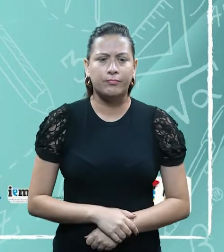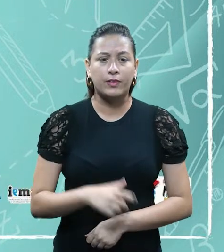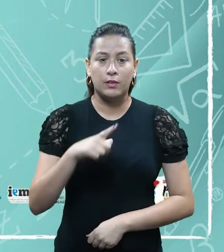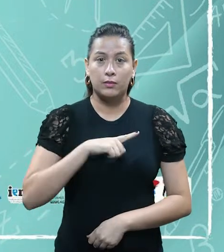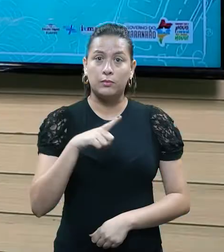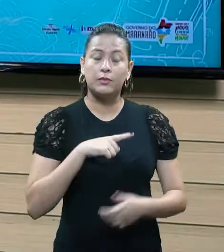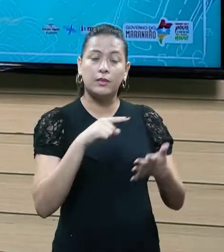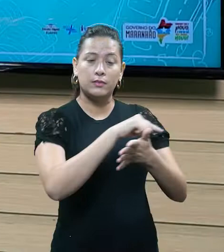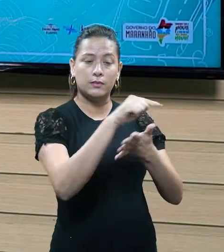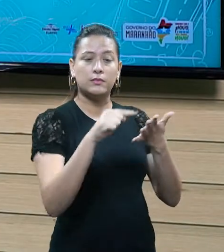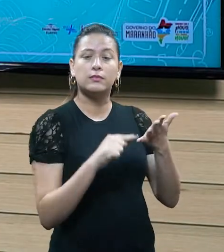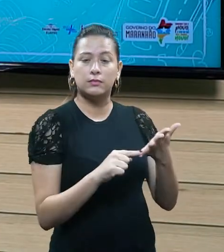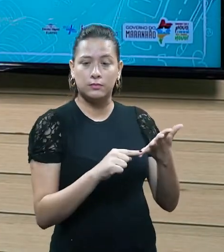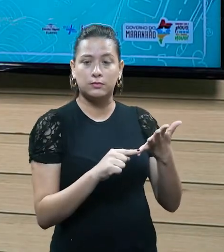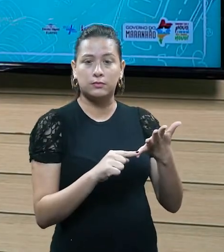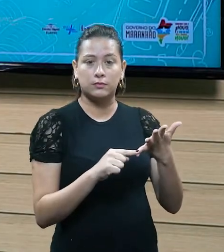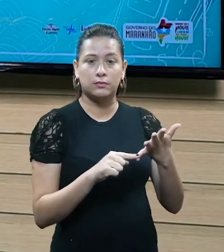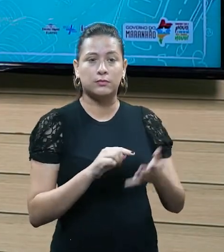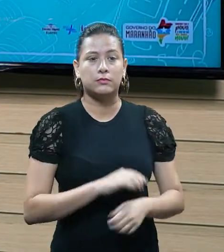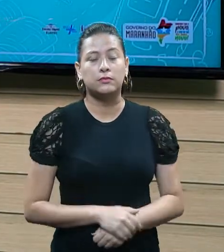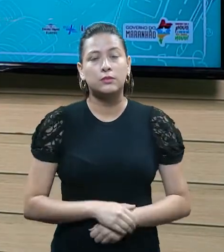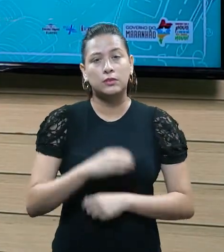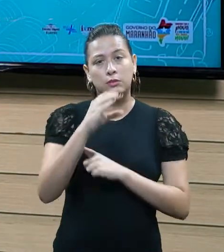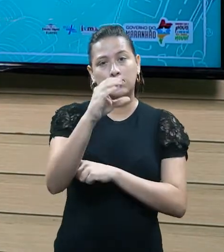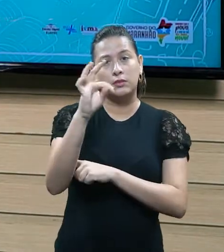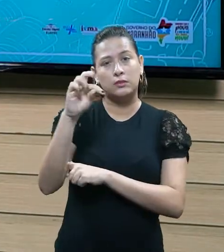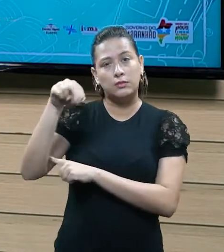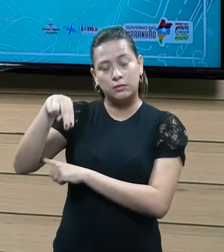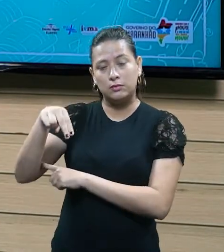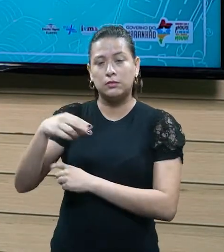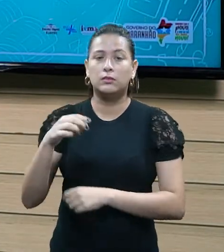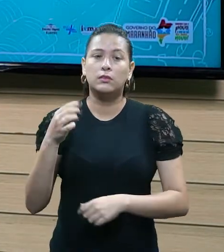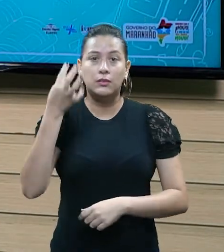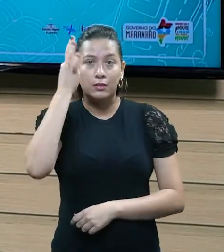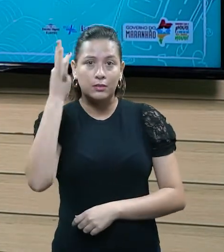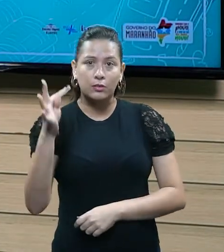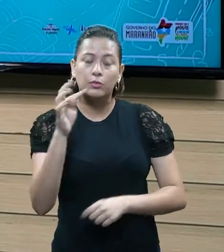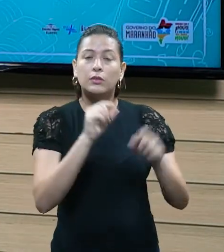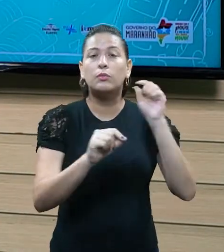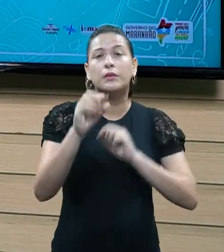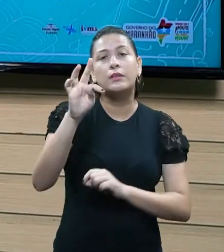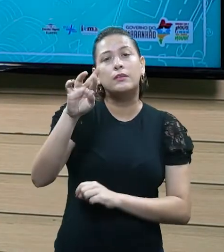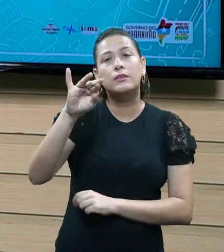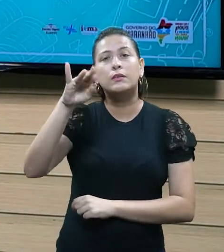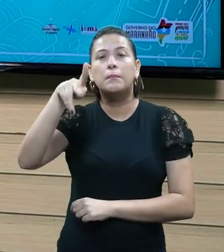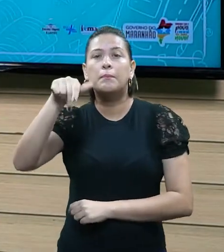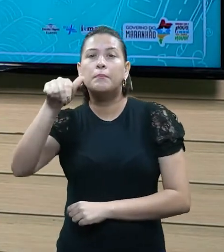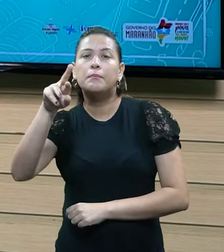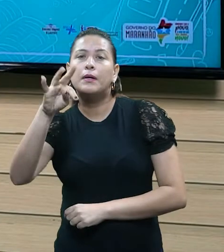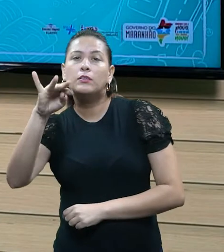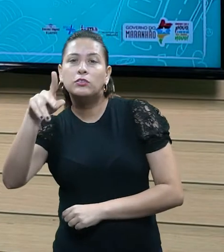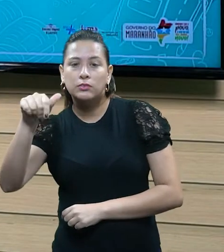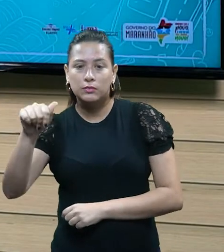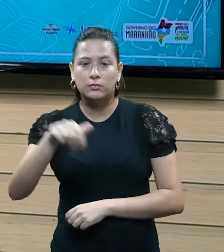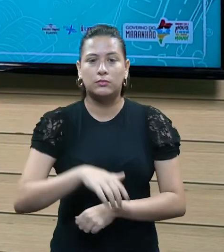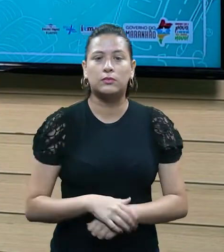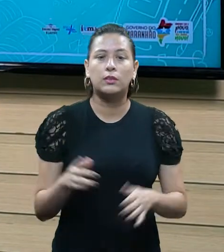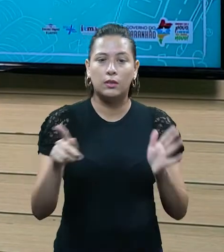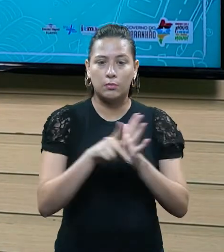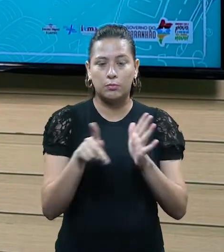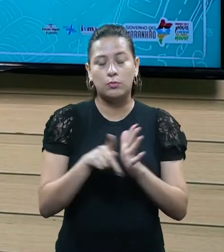de tributo, que o nosso CTN, ele adota a teoria tripartida, onde ele diz que só existe, de fato, o imposto,